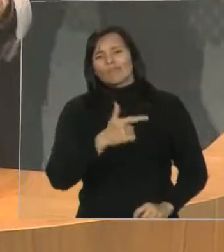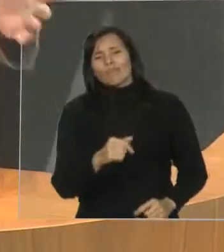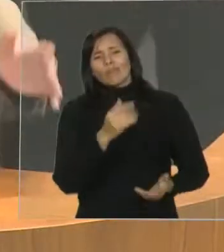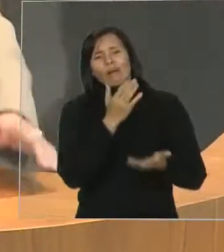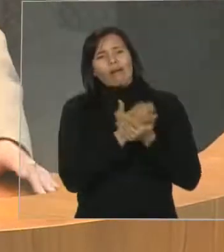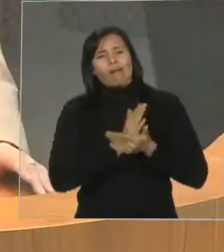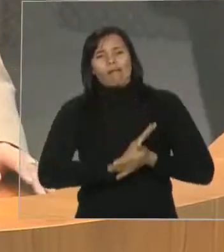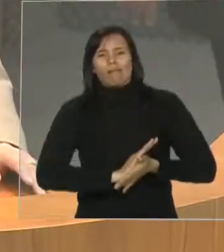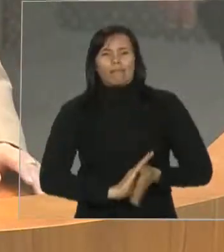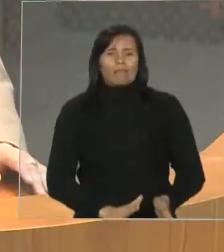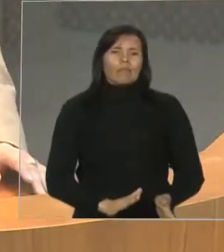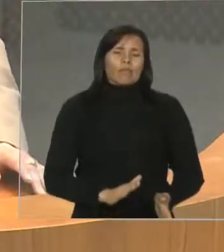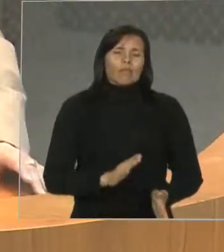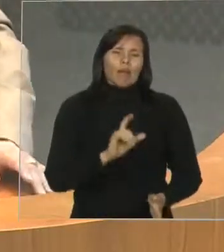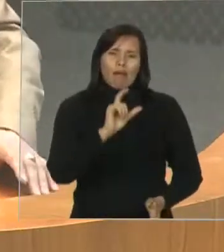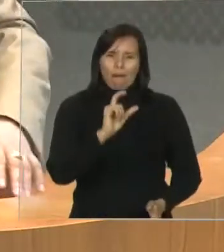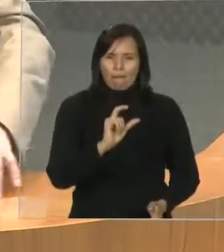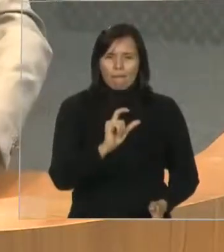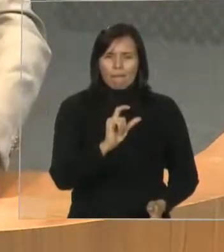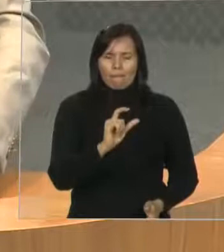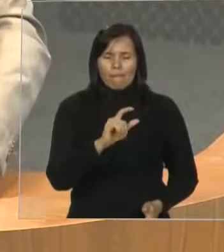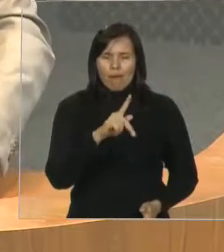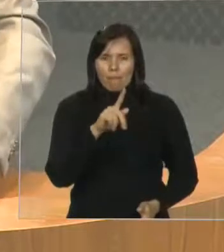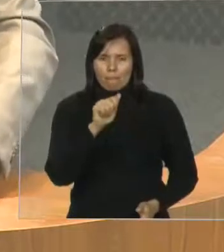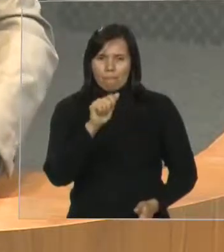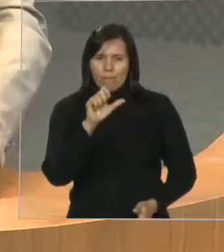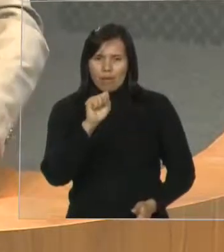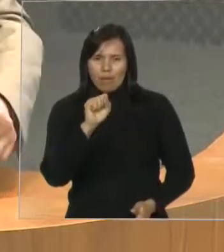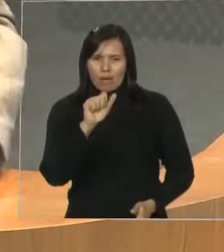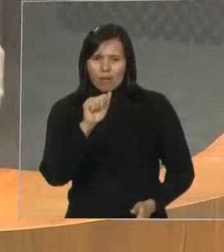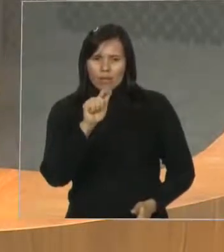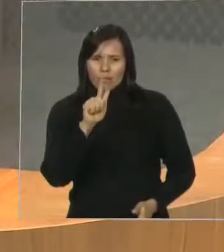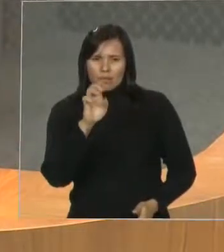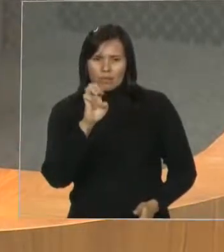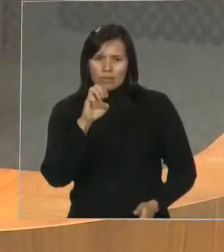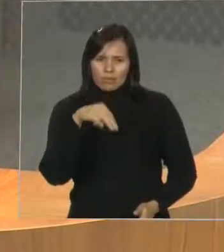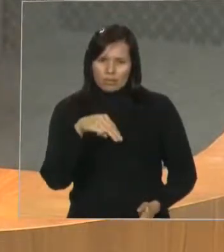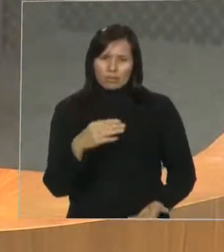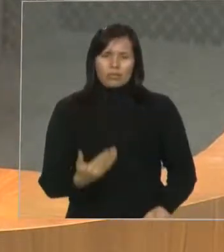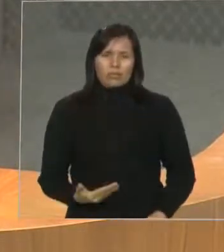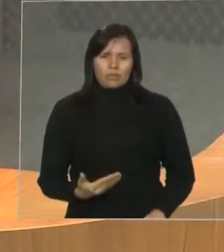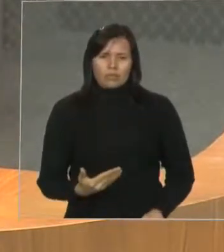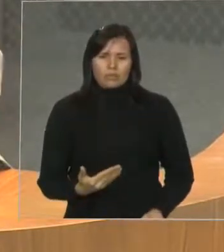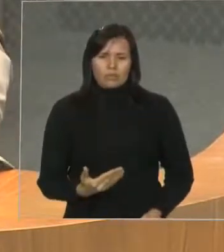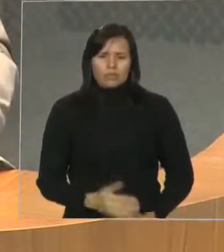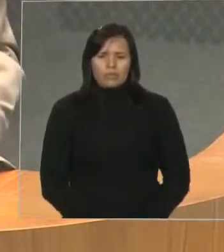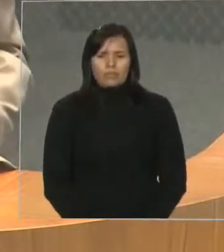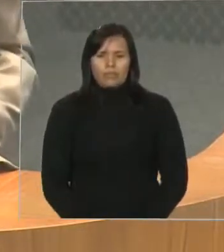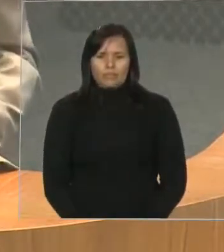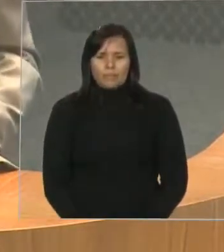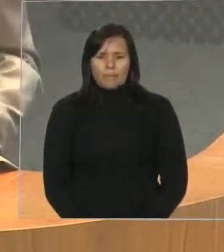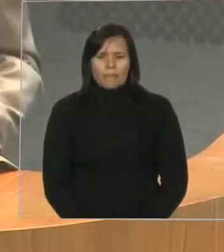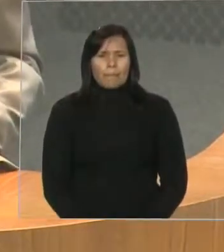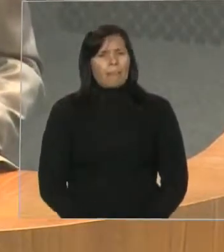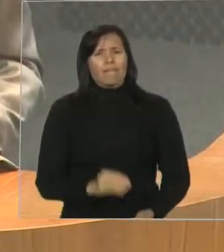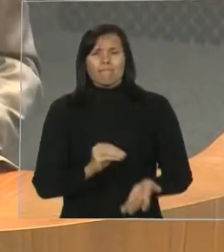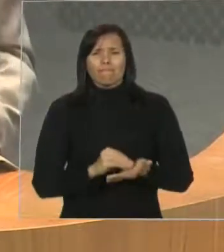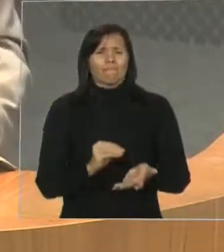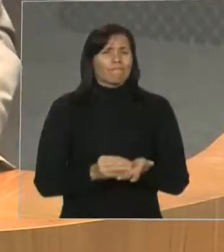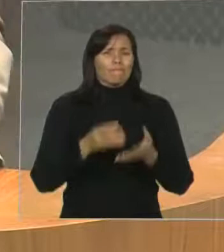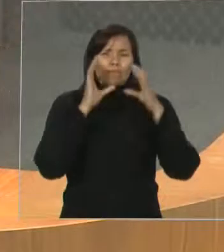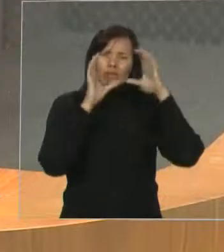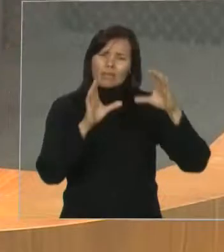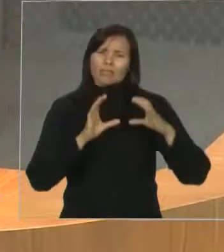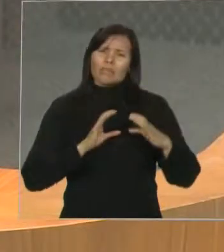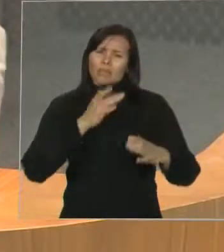não viajar. Então, é algo que é um desrespeito ao consumidor. Foi assim que, infelizmente,